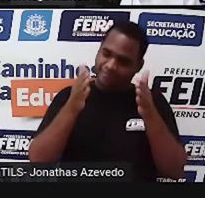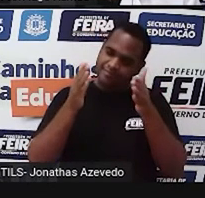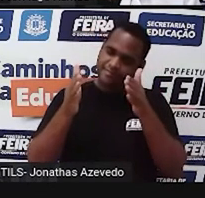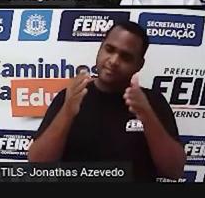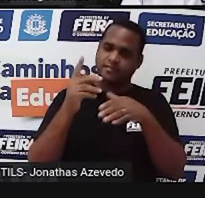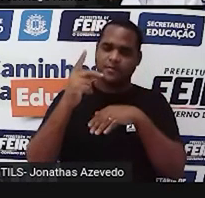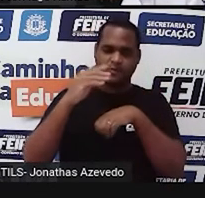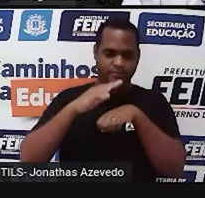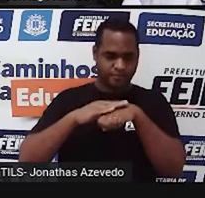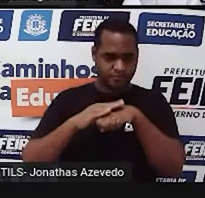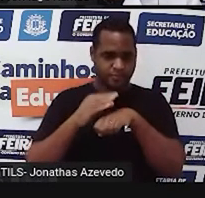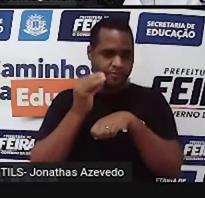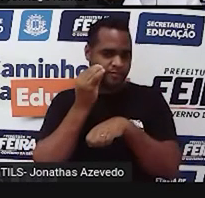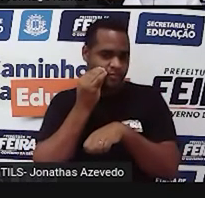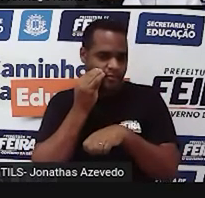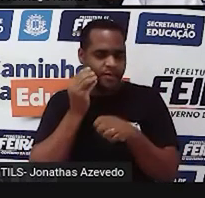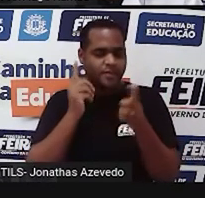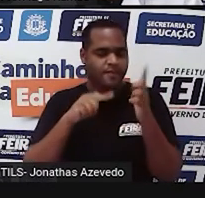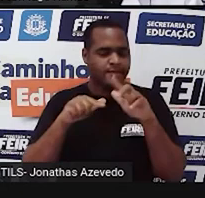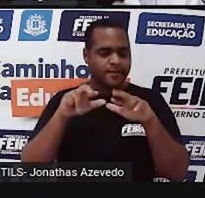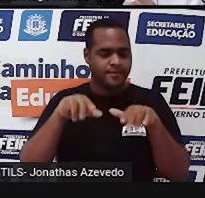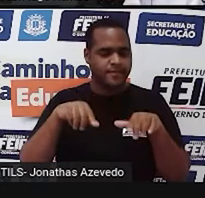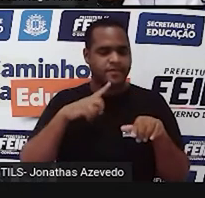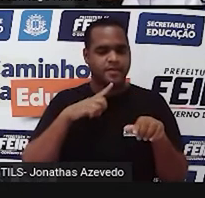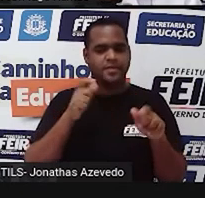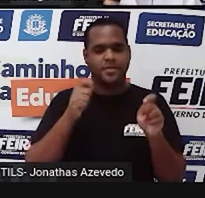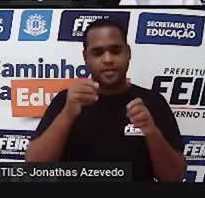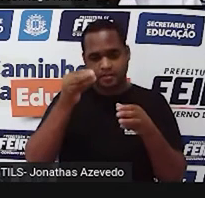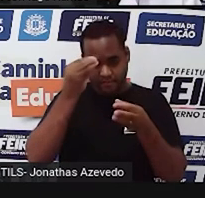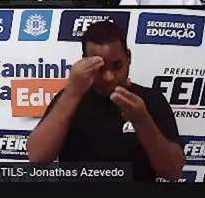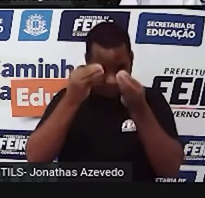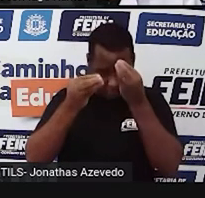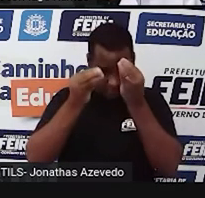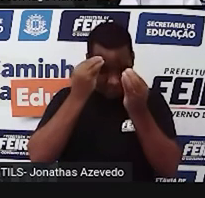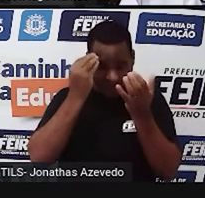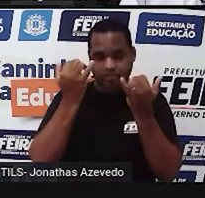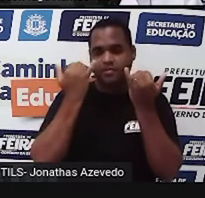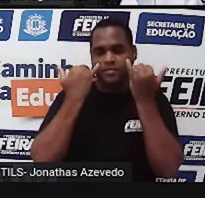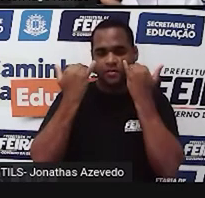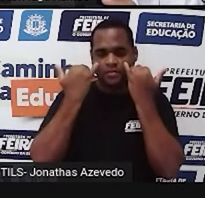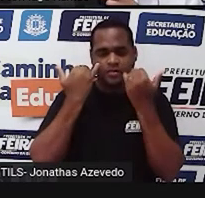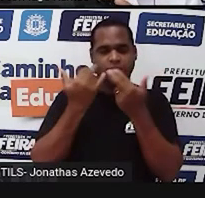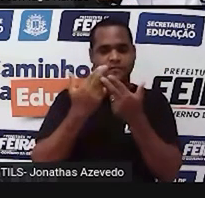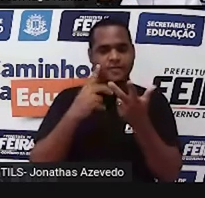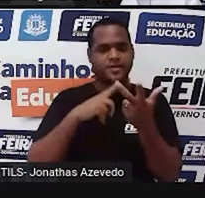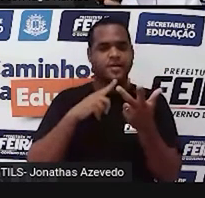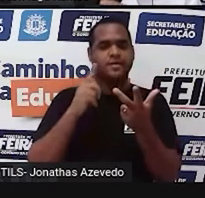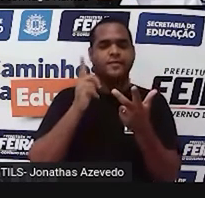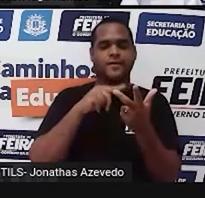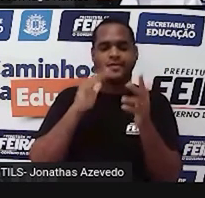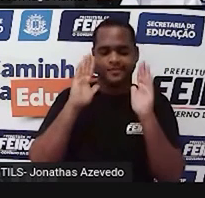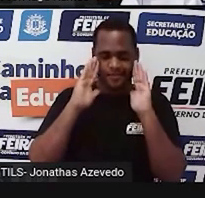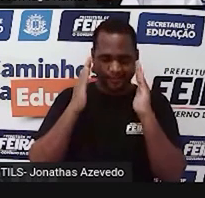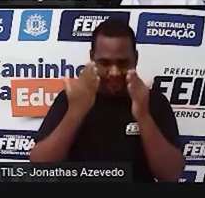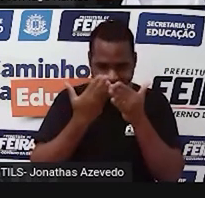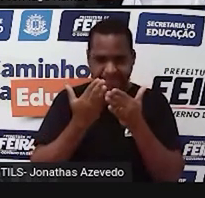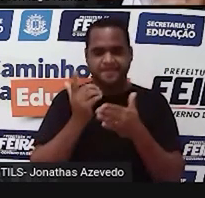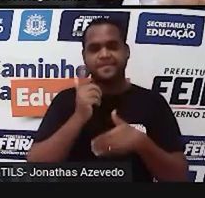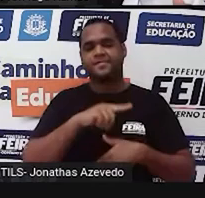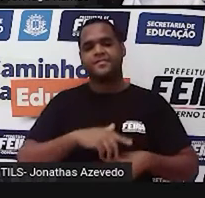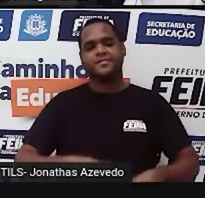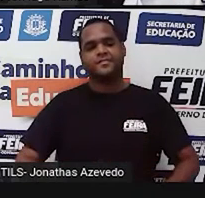né, você conseguisse guardar as informações, conseguisse se concentrar, né,